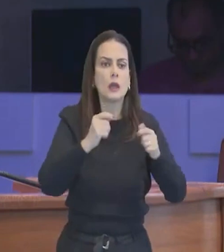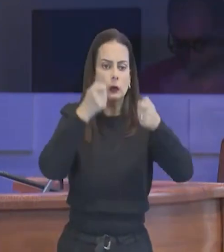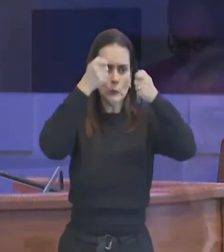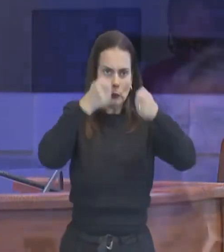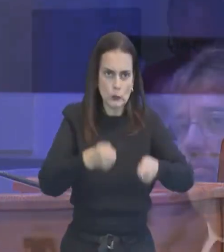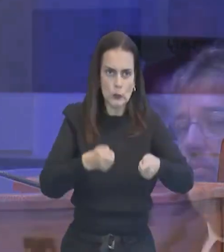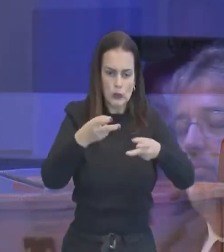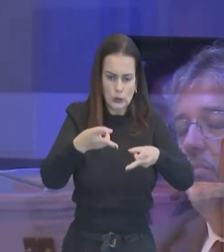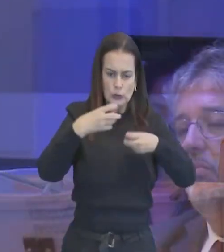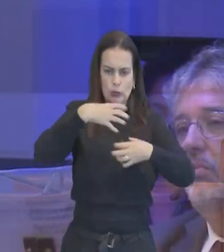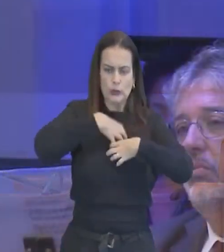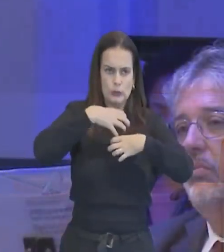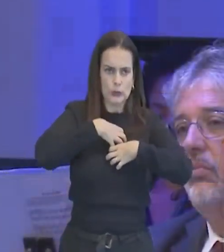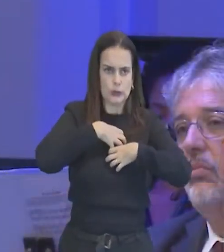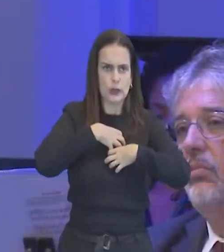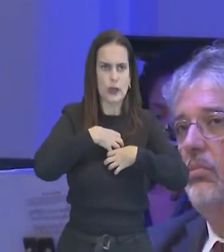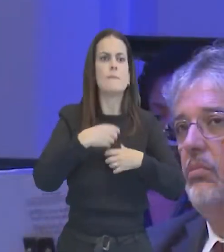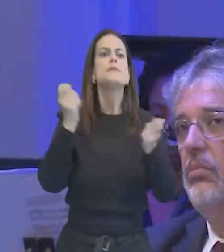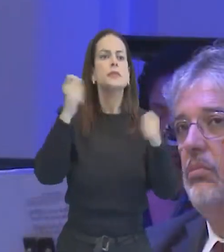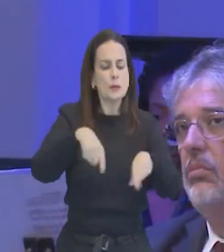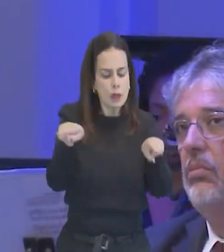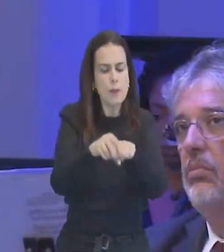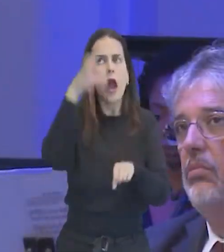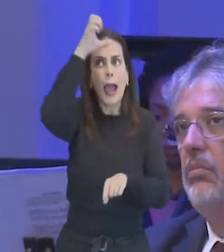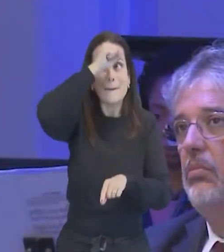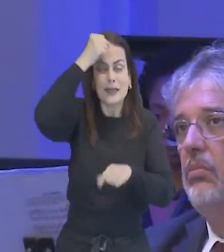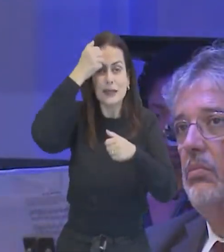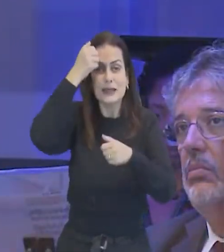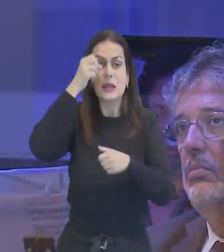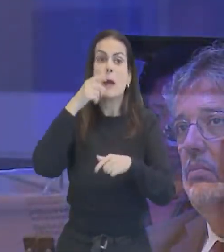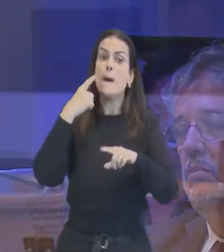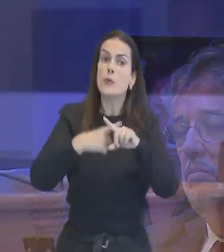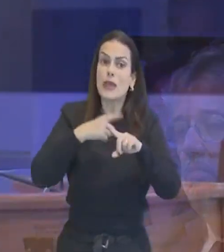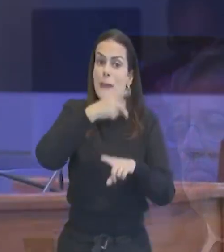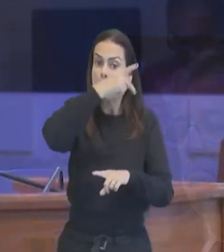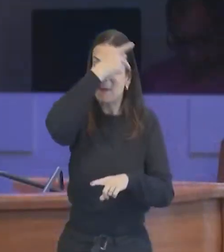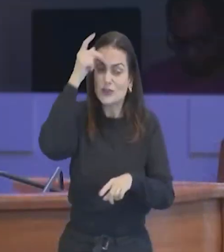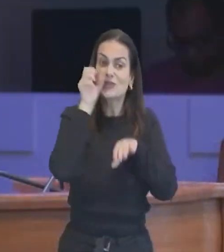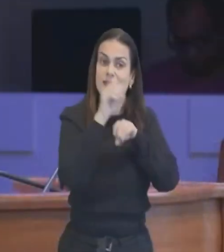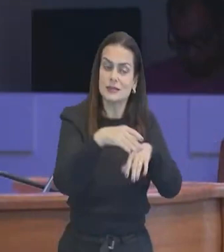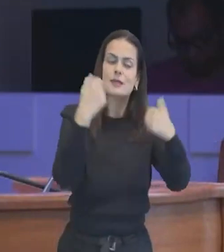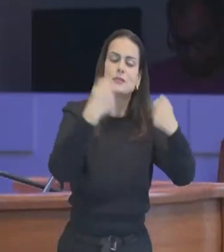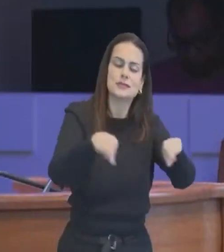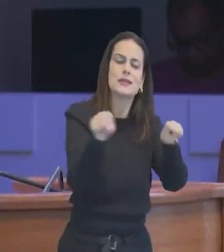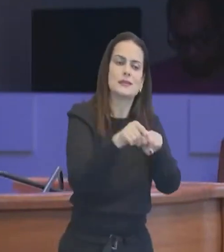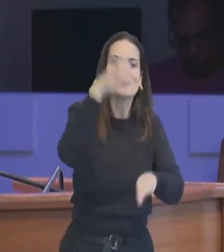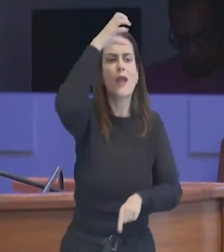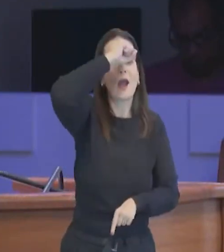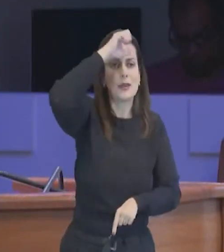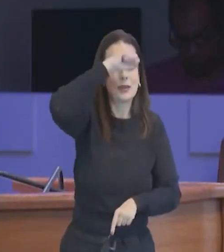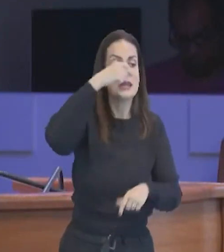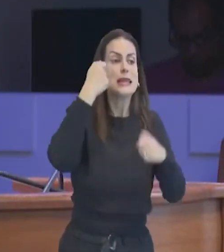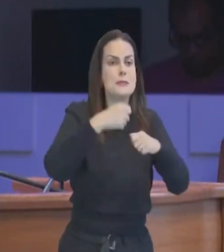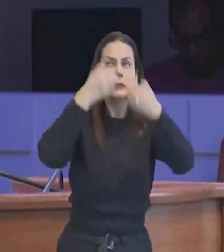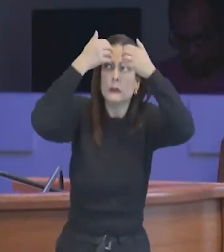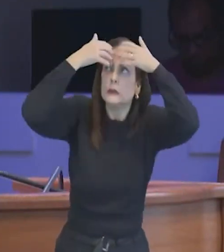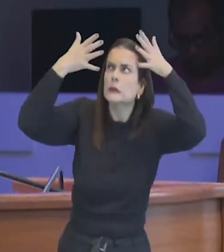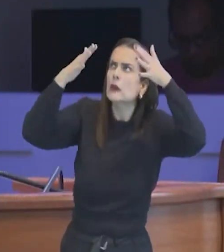é perceptivo, apto a ser ensinado também, porque quem ensina, precisa aprender, e precisa também ser ensinável,